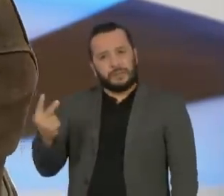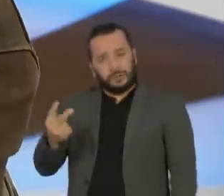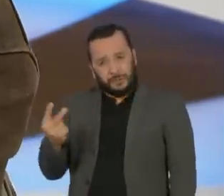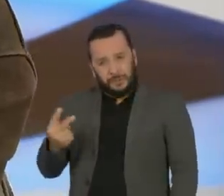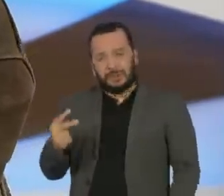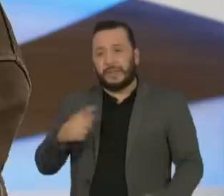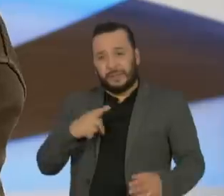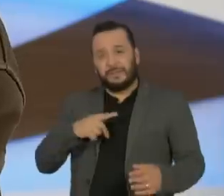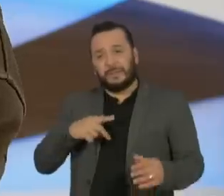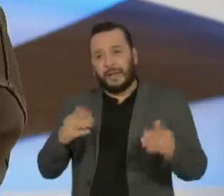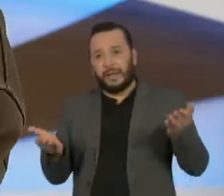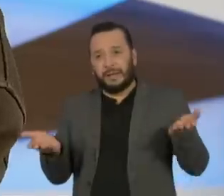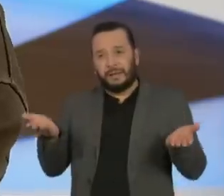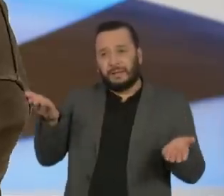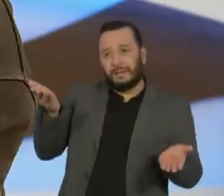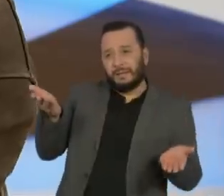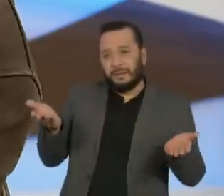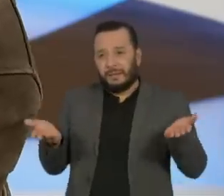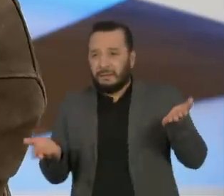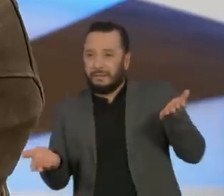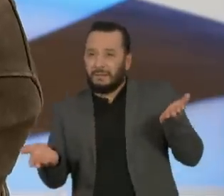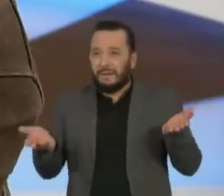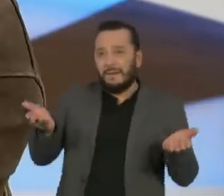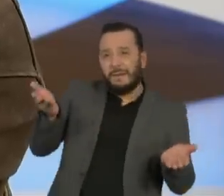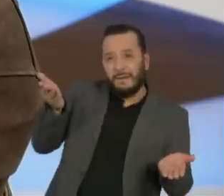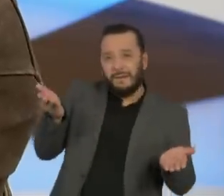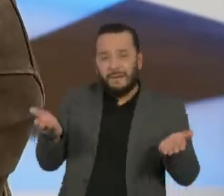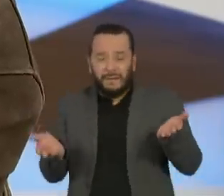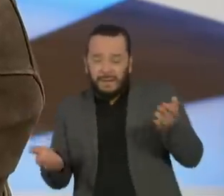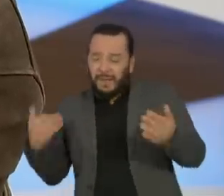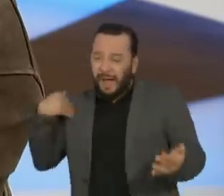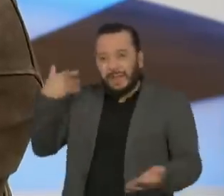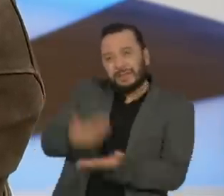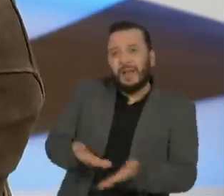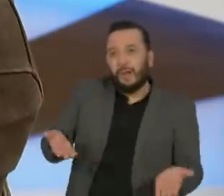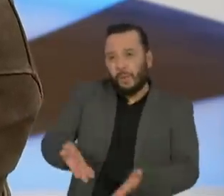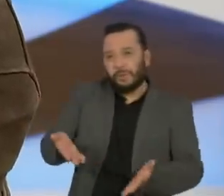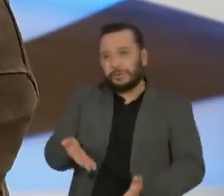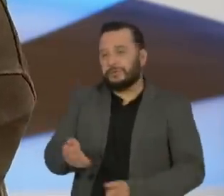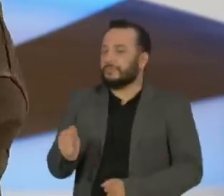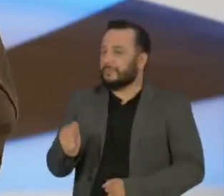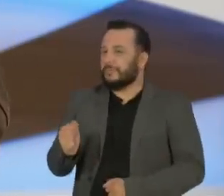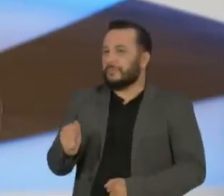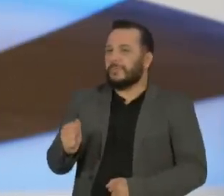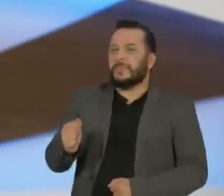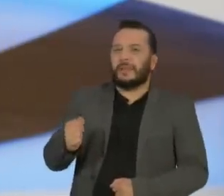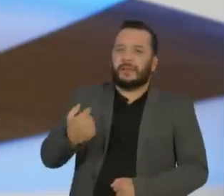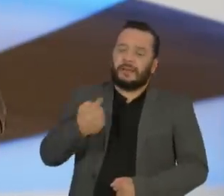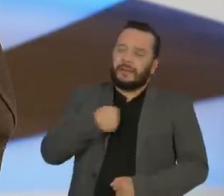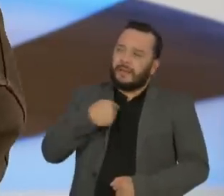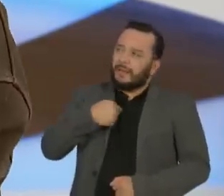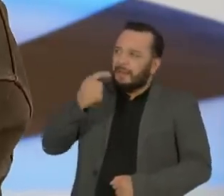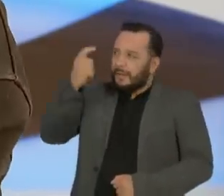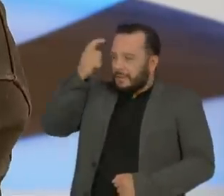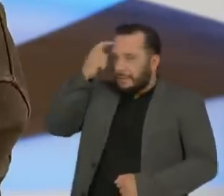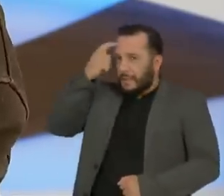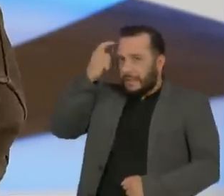todo até os dias de hoje. E eu creio firmemente que a única forma da gente